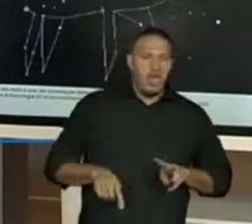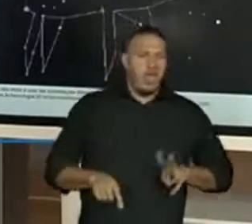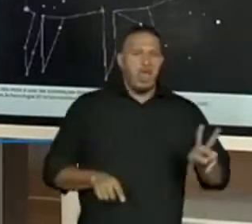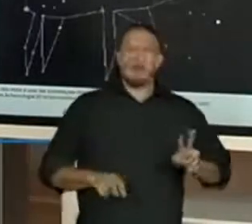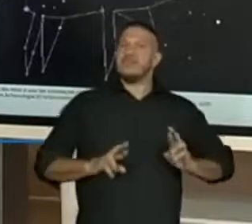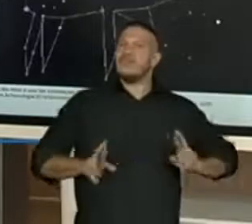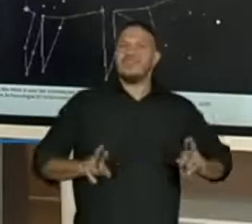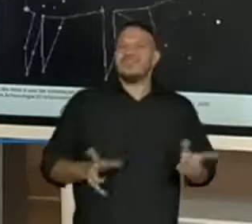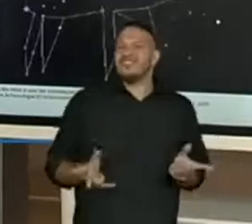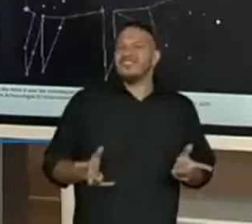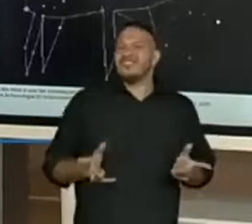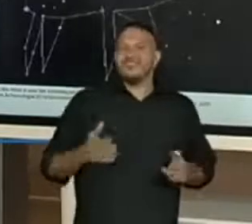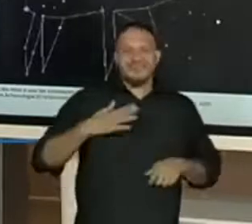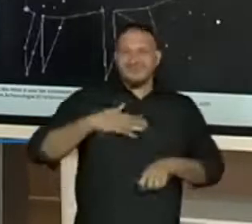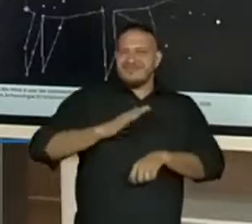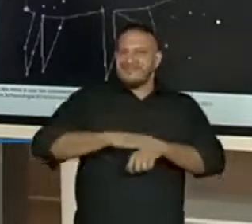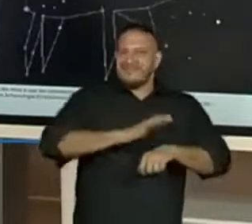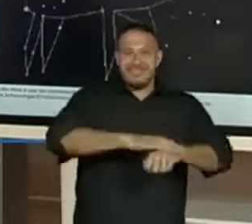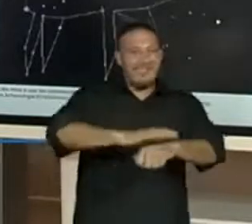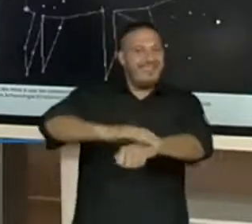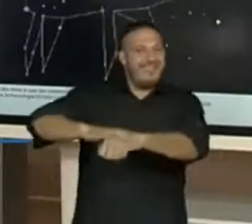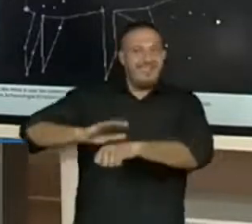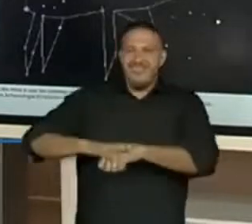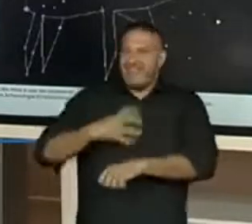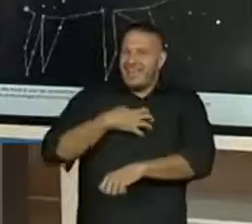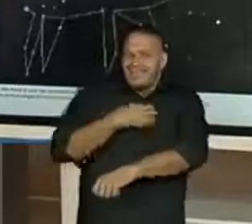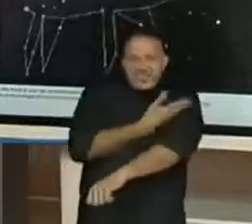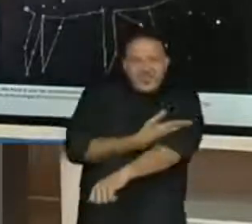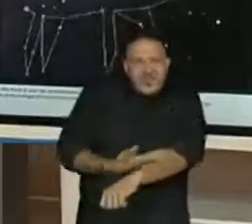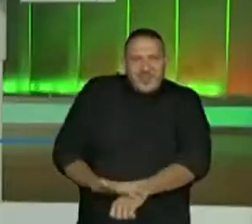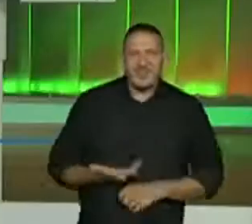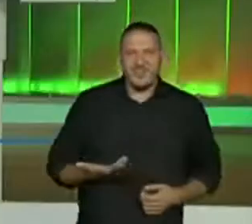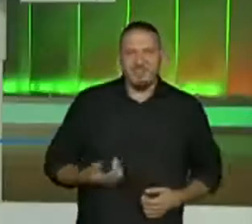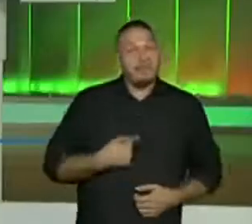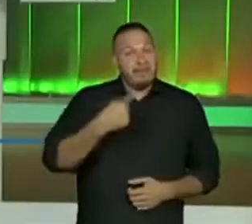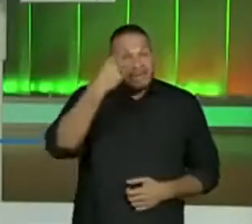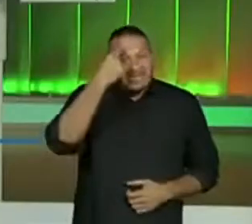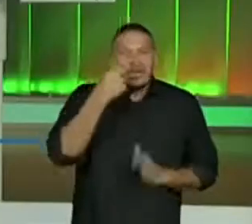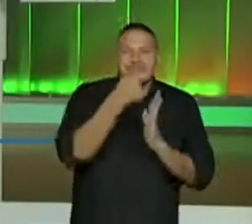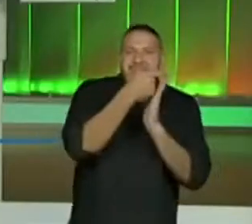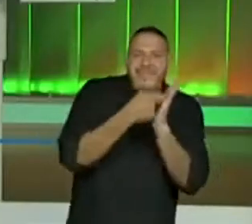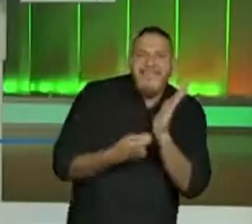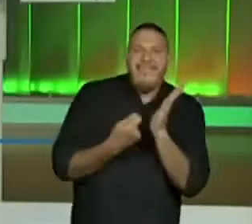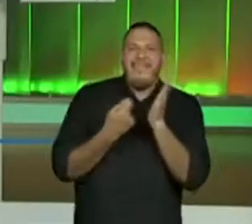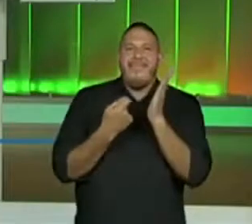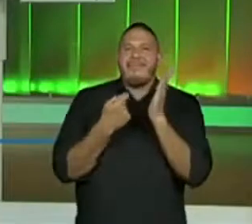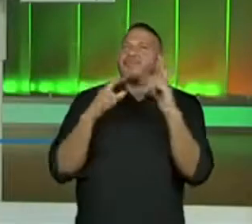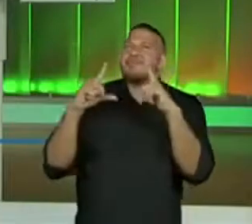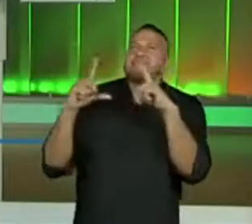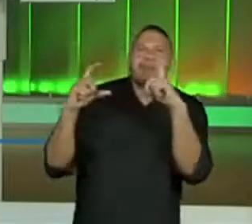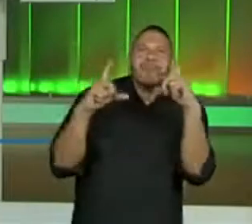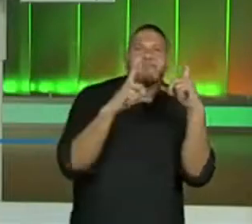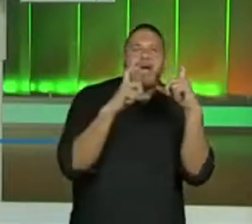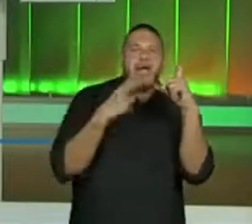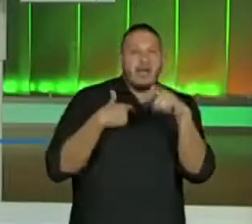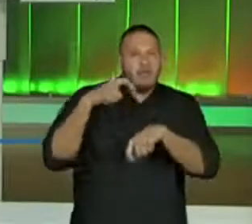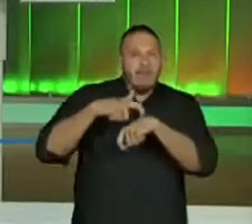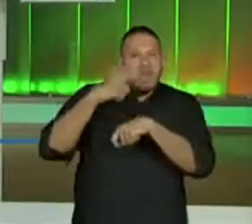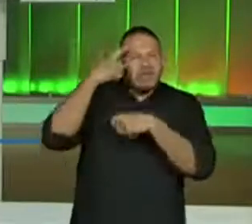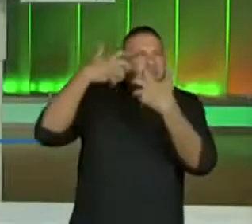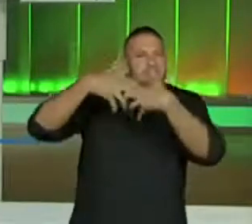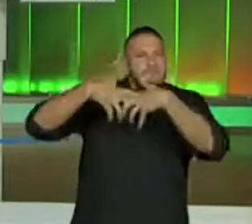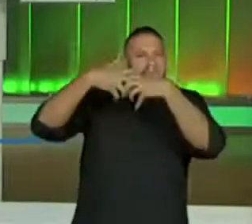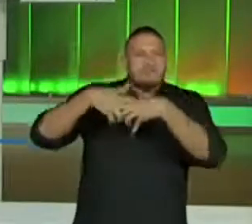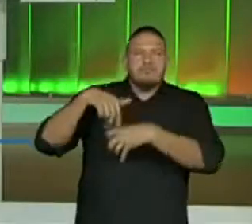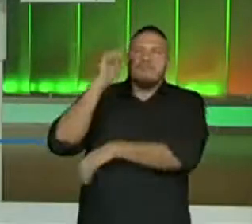vamos pensar então nos textos nas imagens nos momentos de reflexão que tivemos